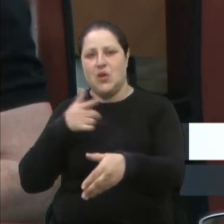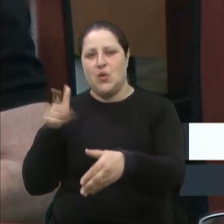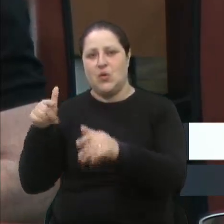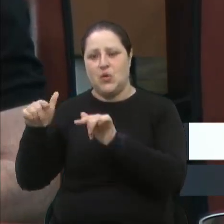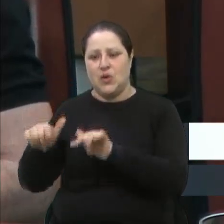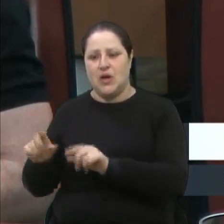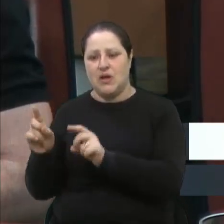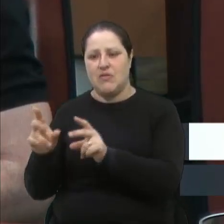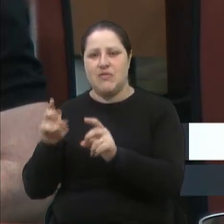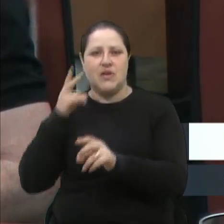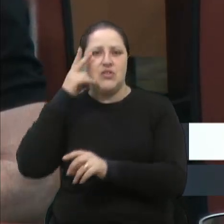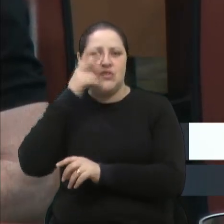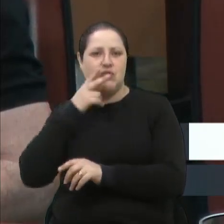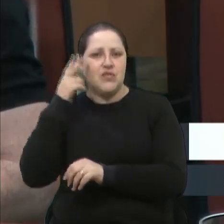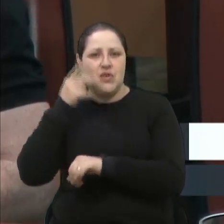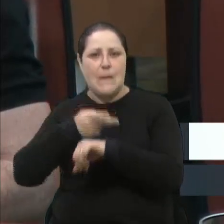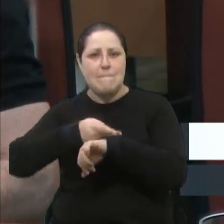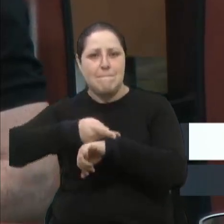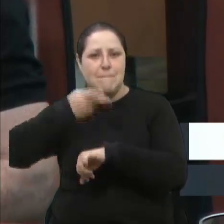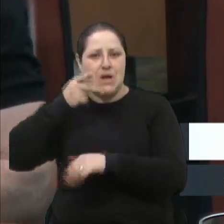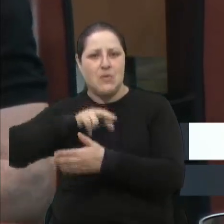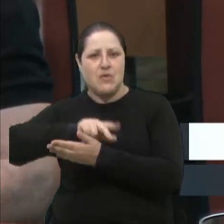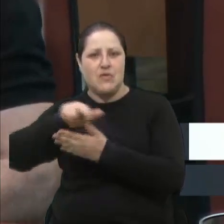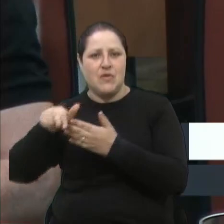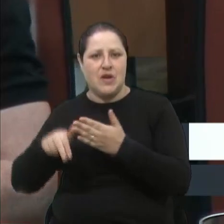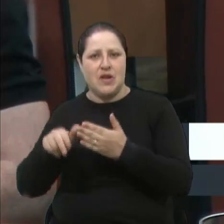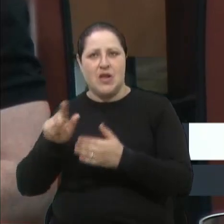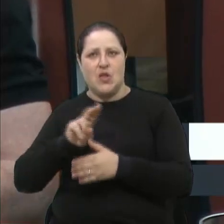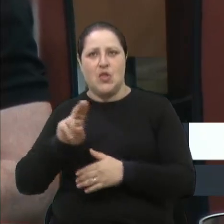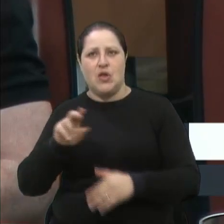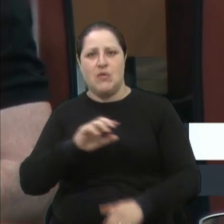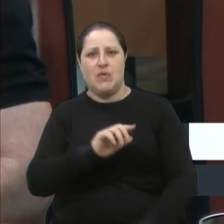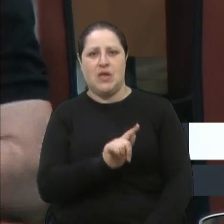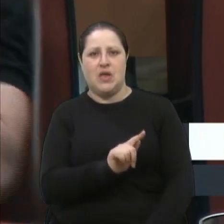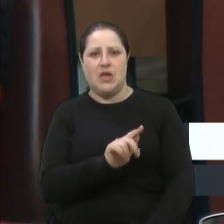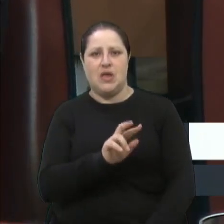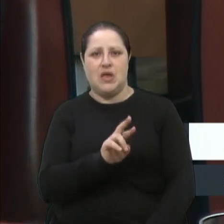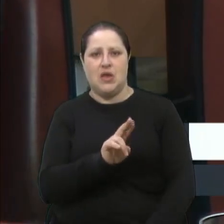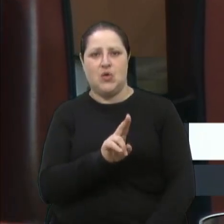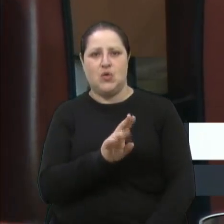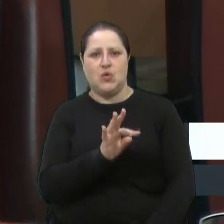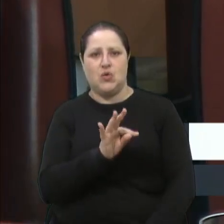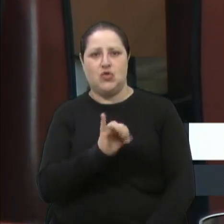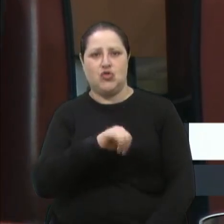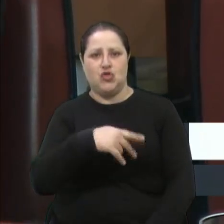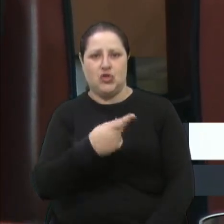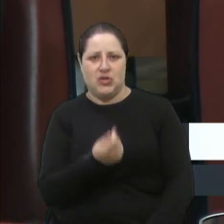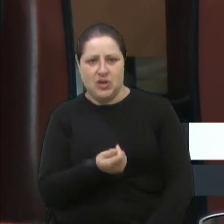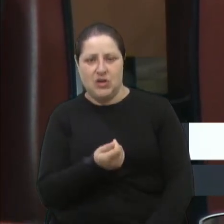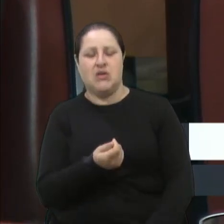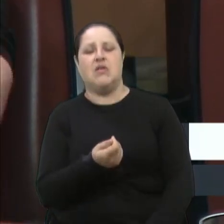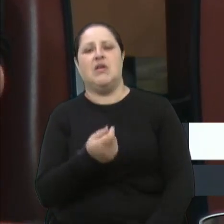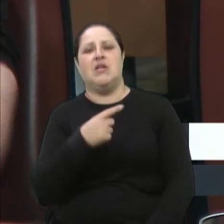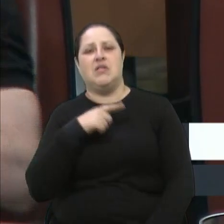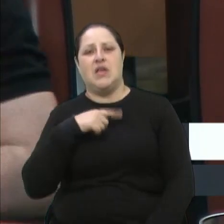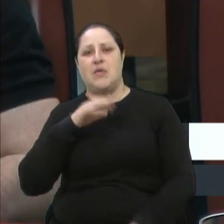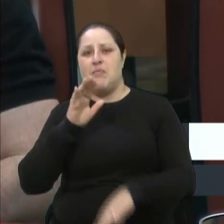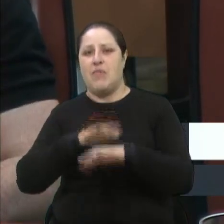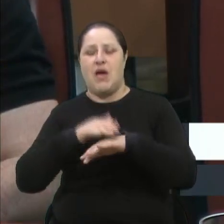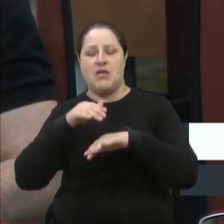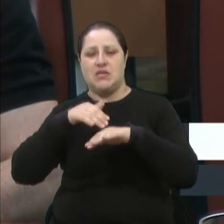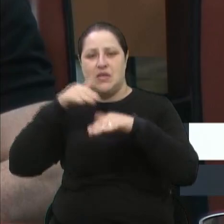premiada com vários vinhos, que é a Grutinha do Circo. Aí desce um pouco, vai para Galópolis,